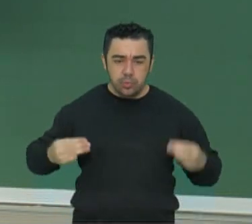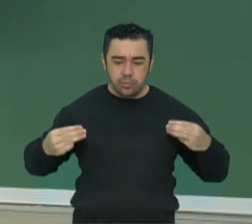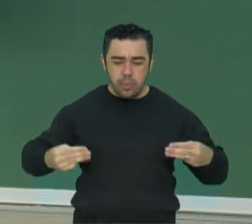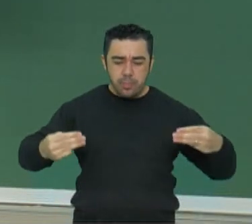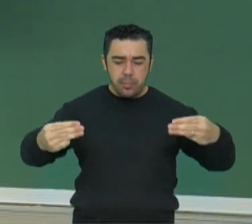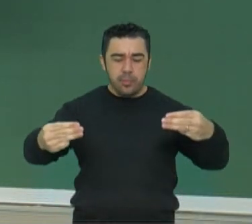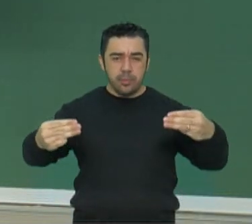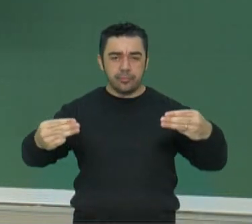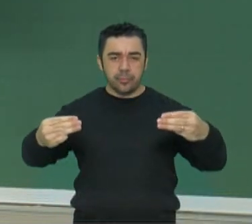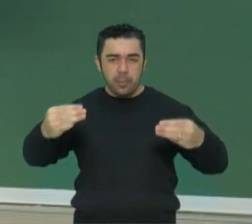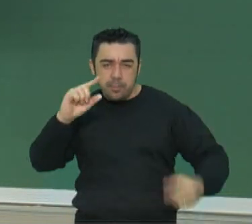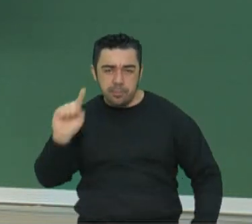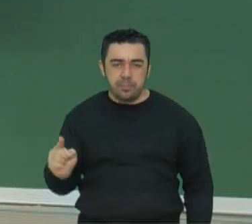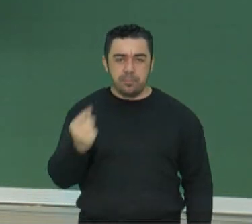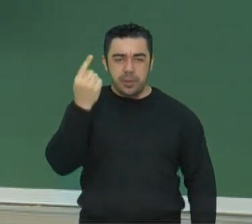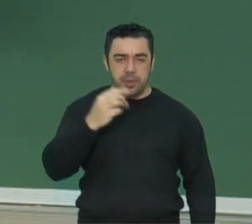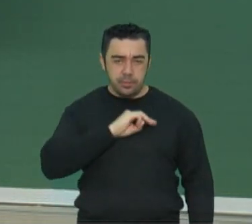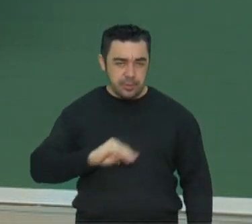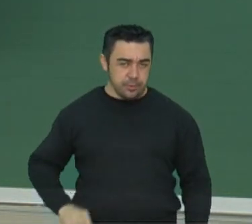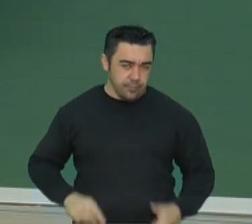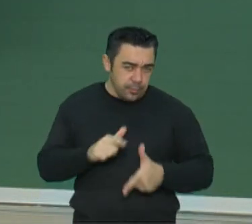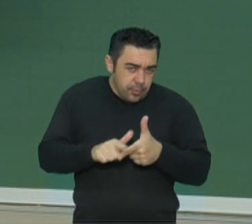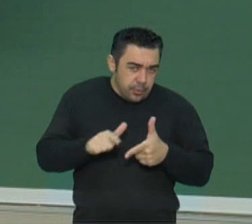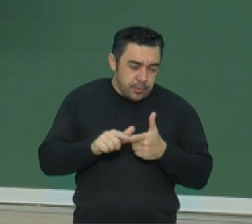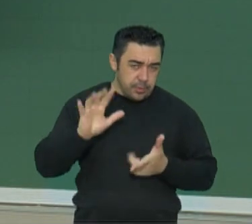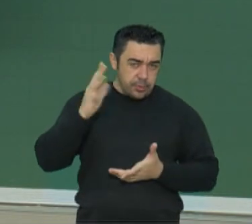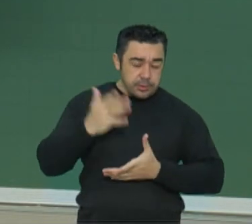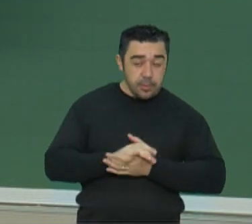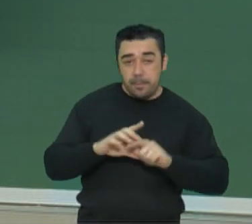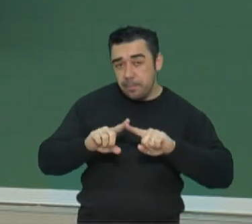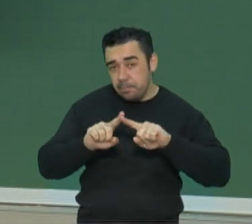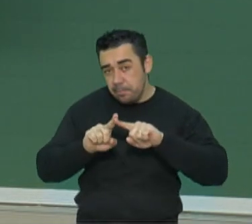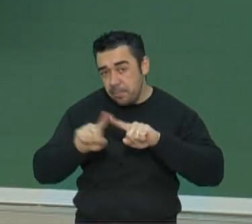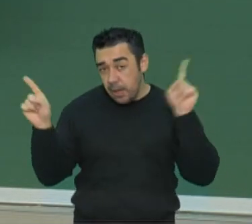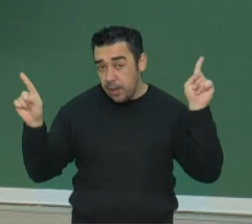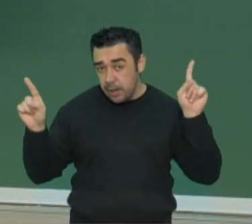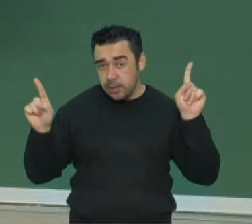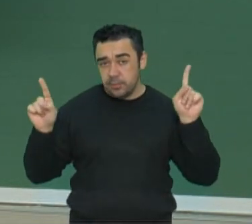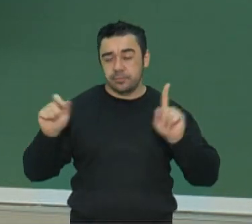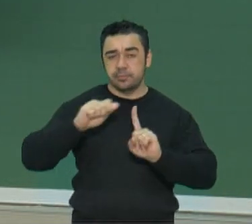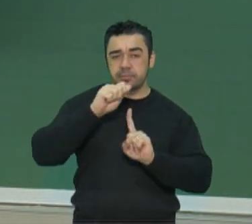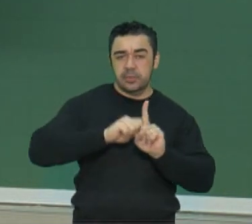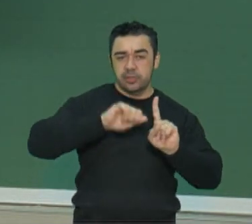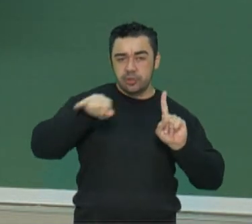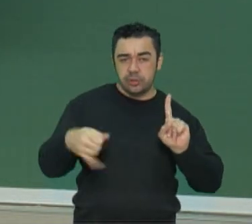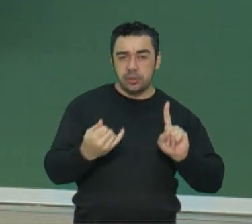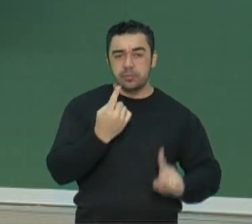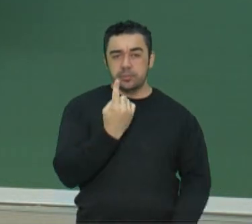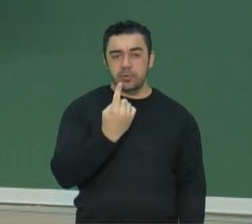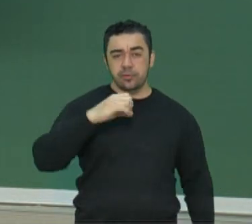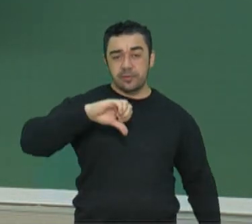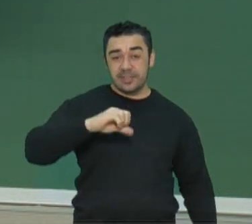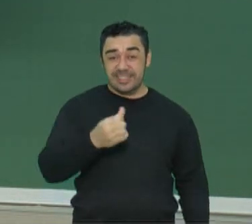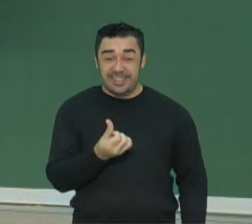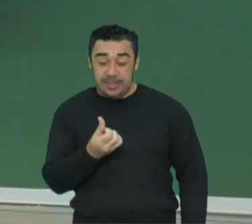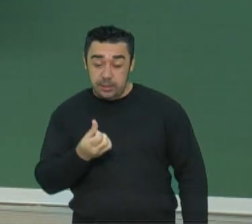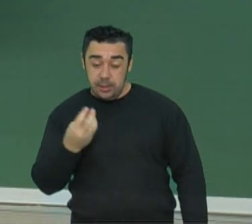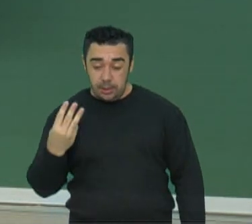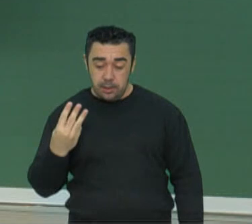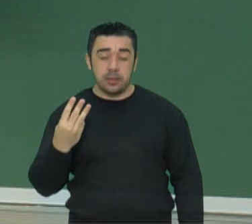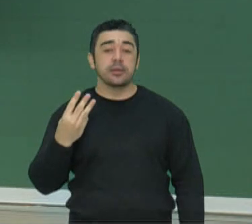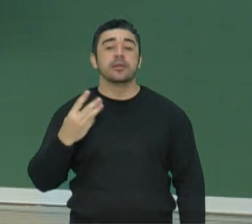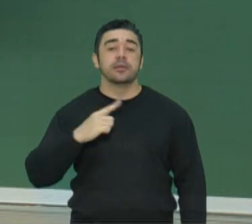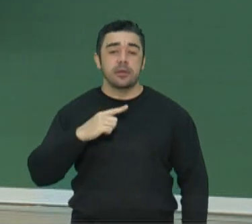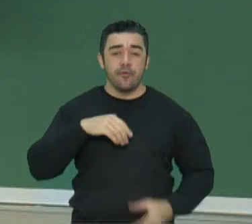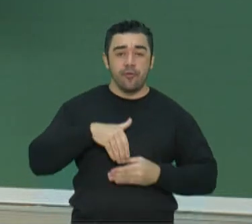essa crise colocada na posse do Jango. Mas, em janeiro de 63, houve um plebiscito no